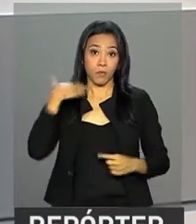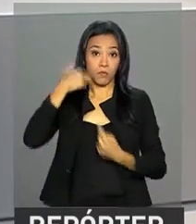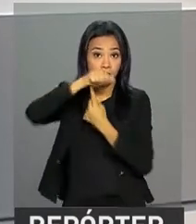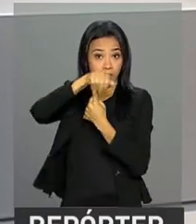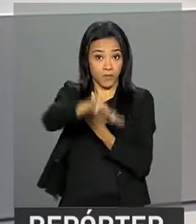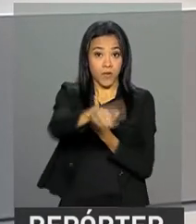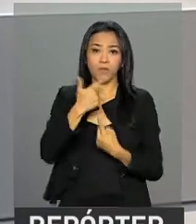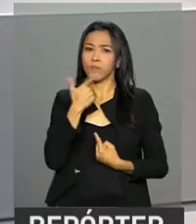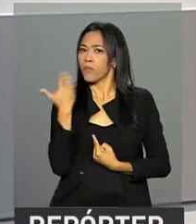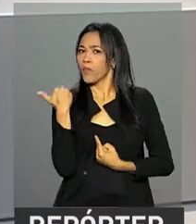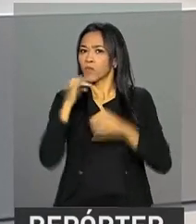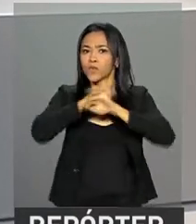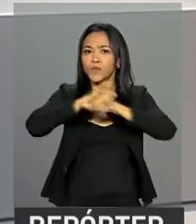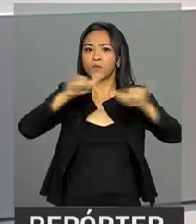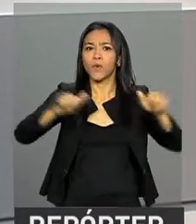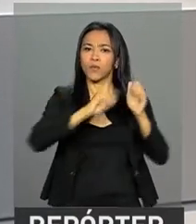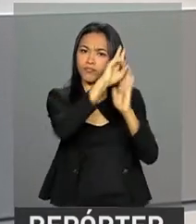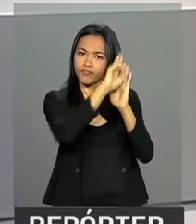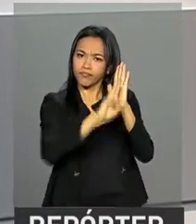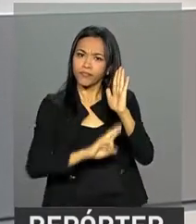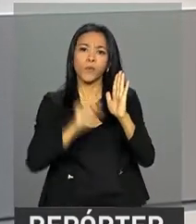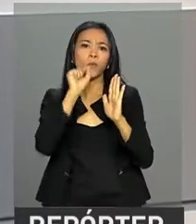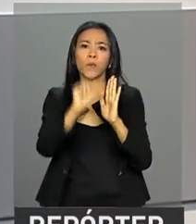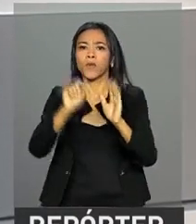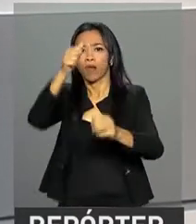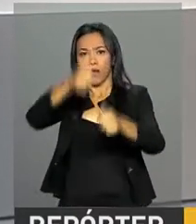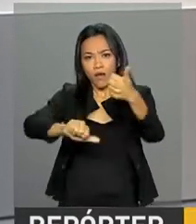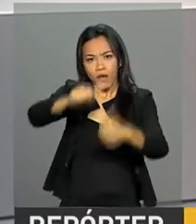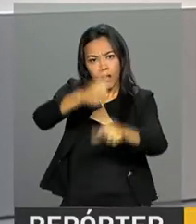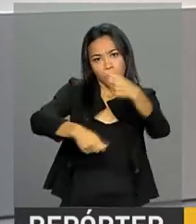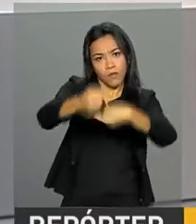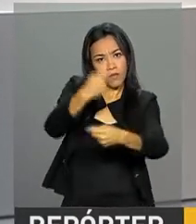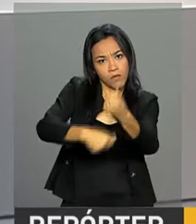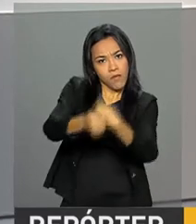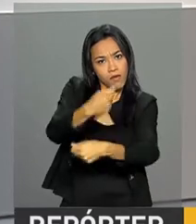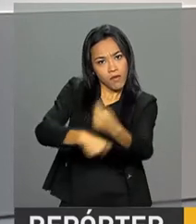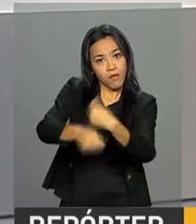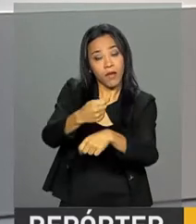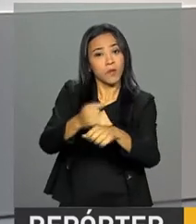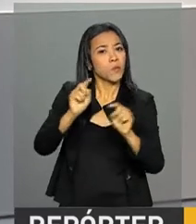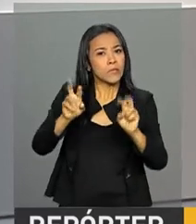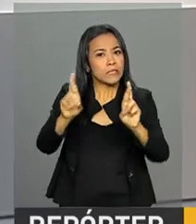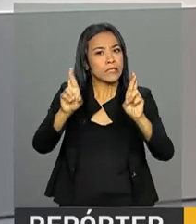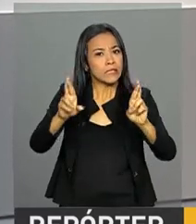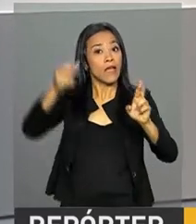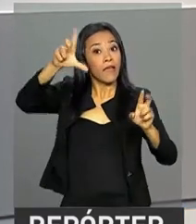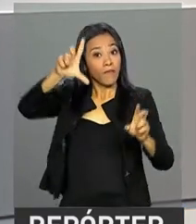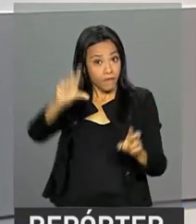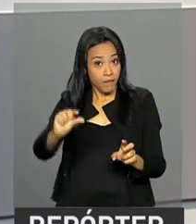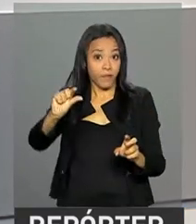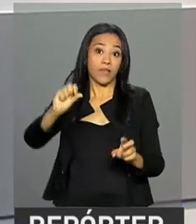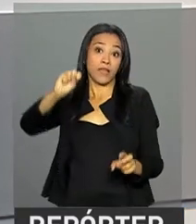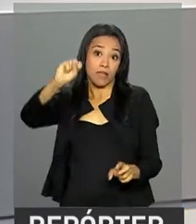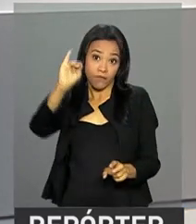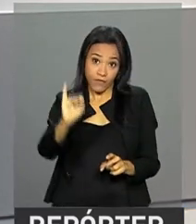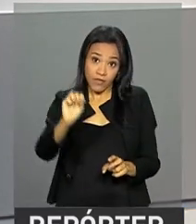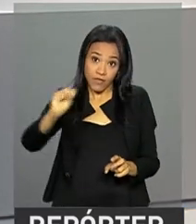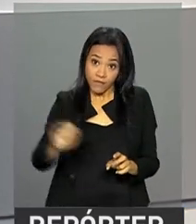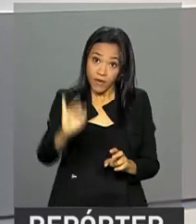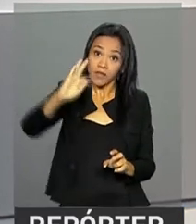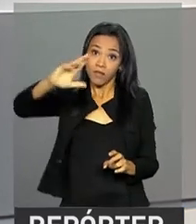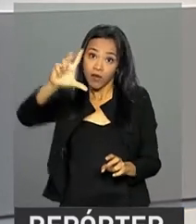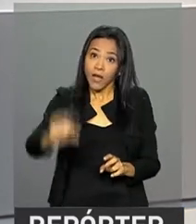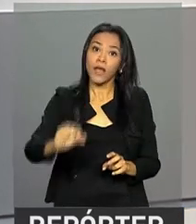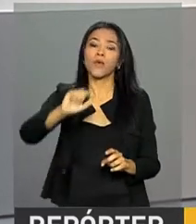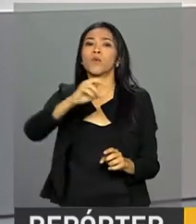Central divulgou há pouco o boletim Focus com as projeções do mercado financeiro. A expectativa de inflação caiu mais uma vez e passou